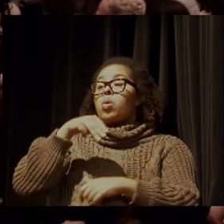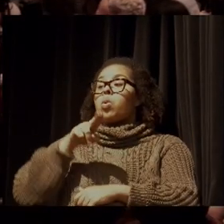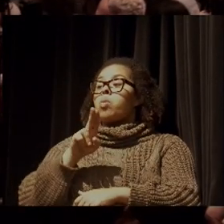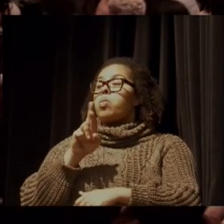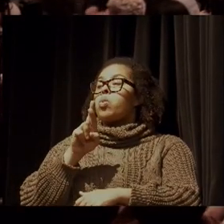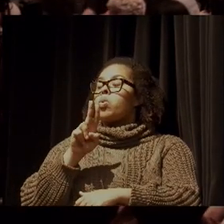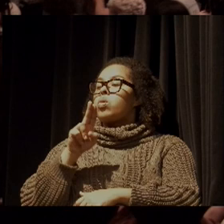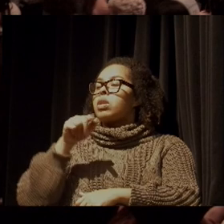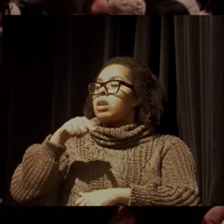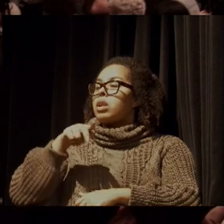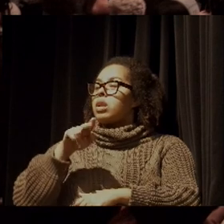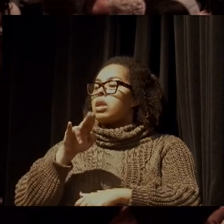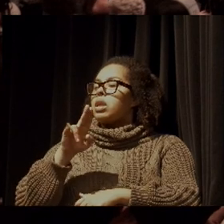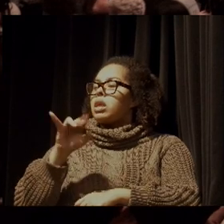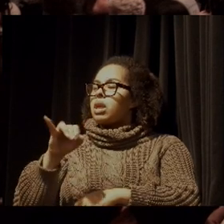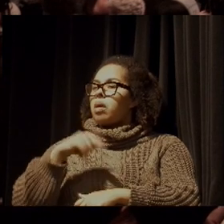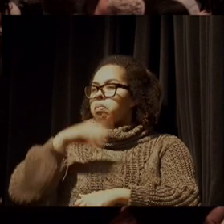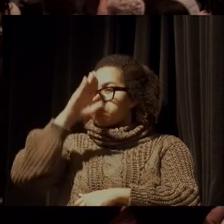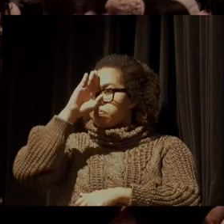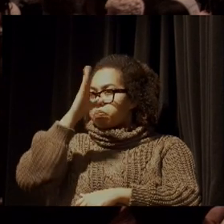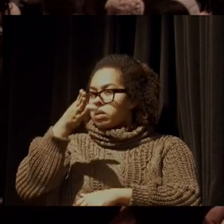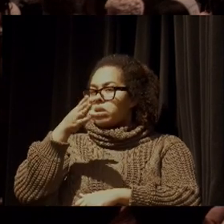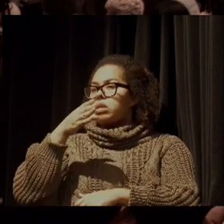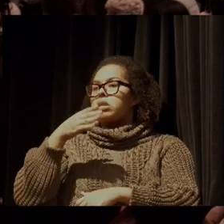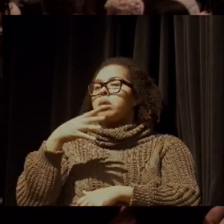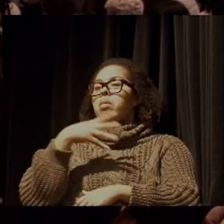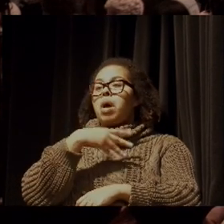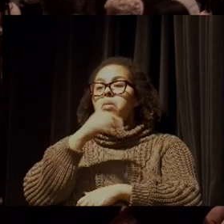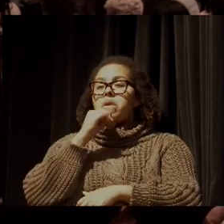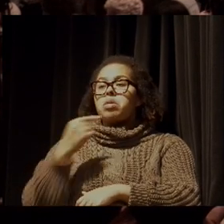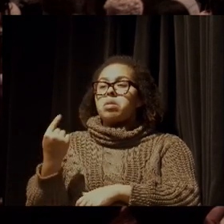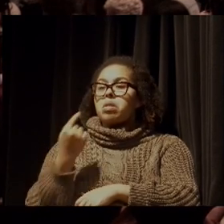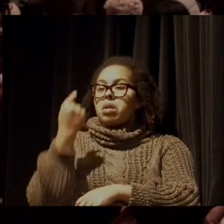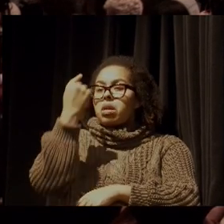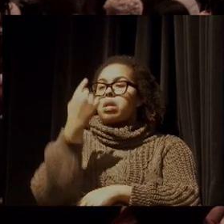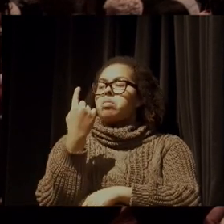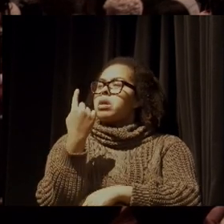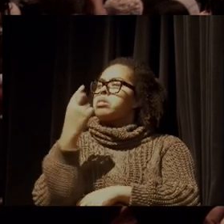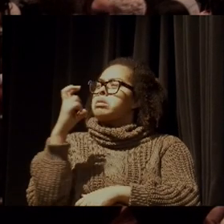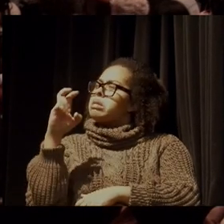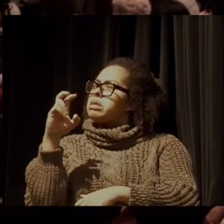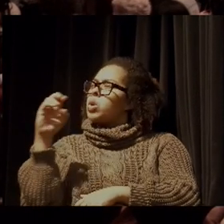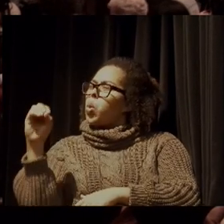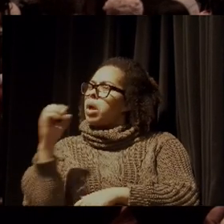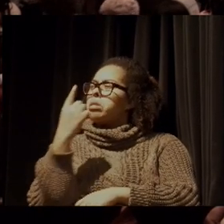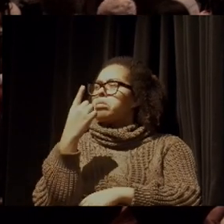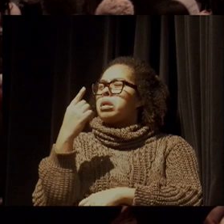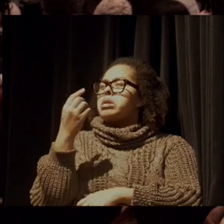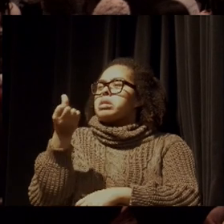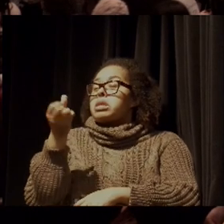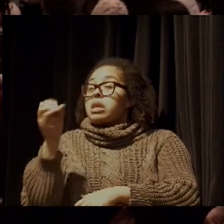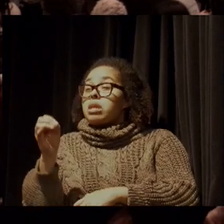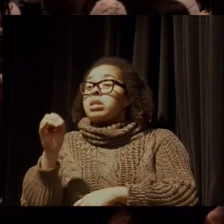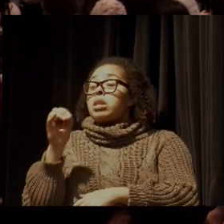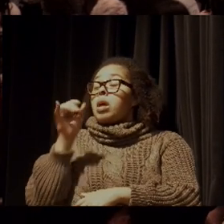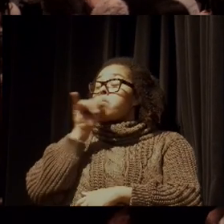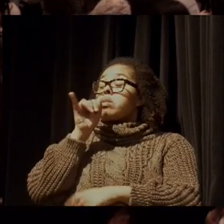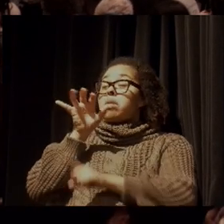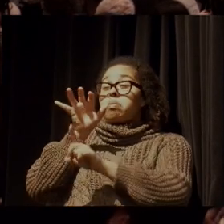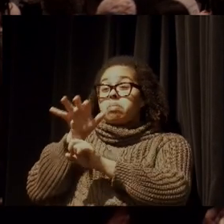o maior primata brasileiro, ele tem um metro e cinquenta, um metro e sessenta, ameaçado de extinção,